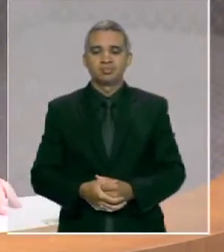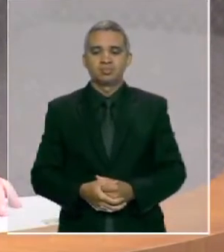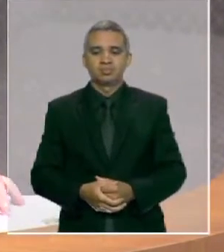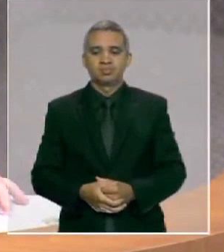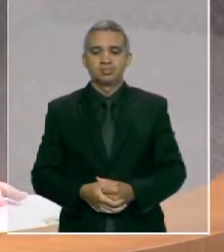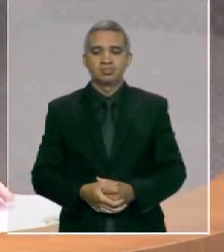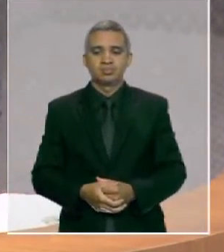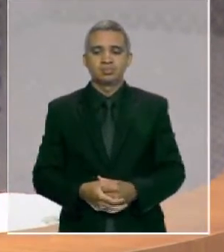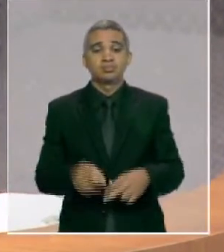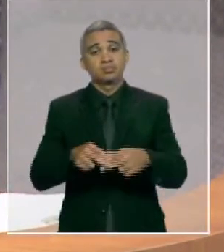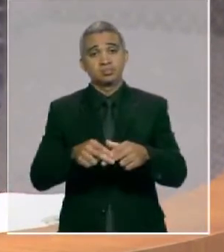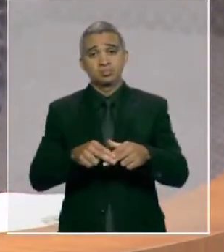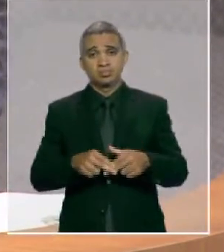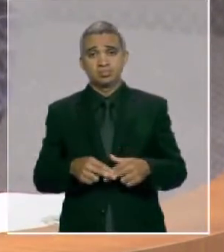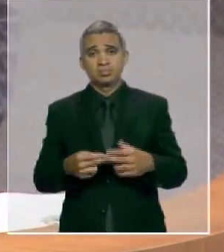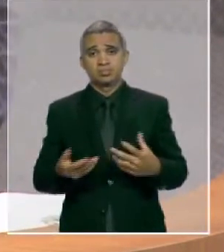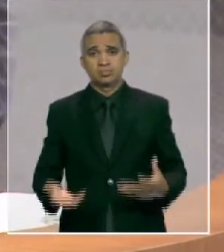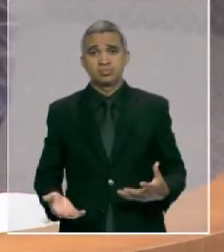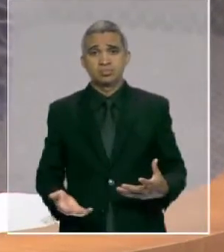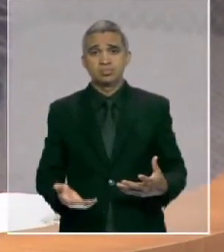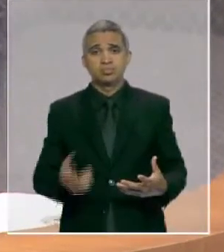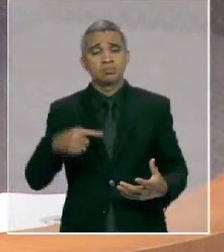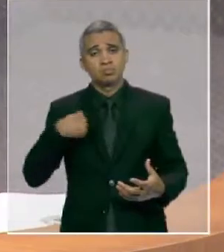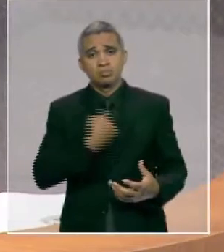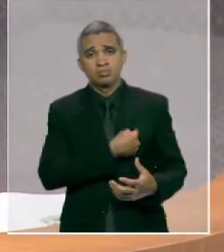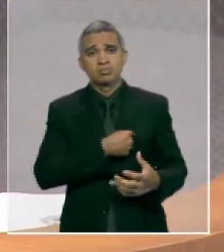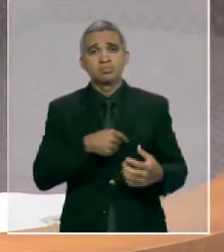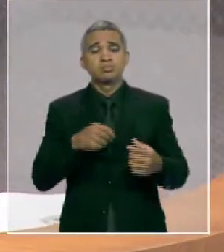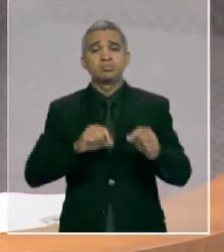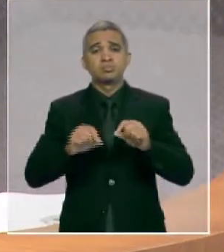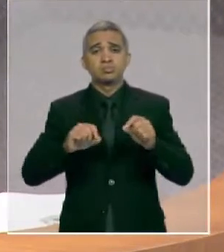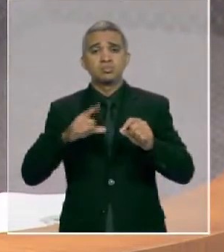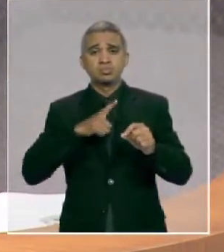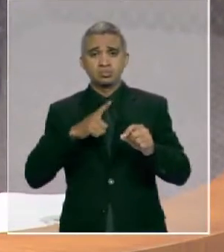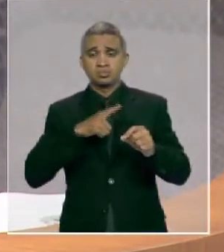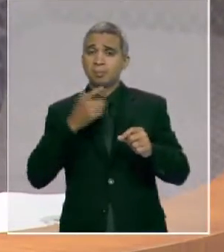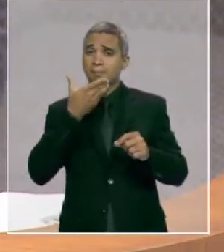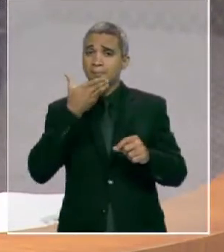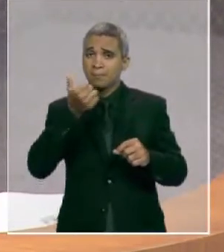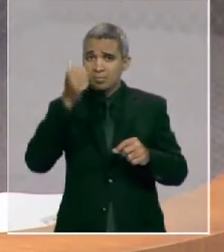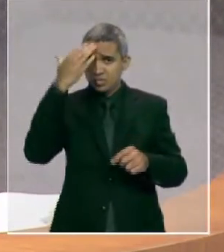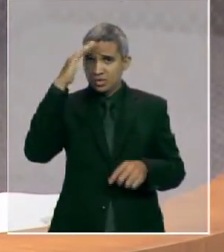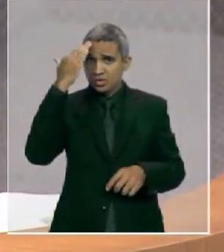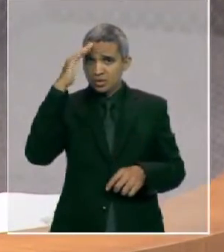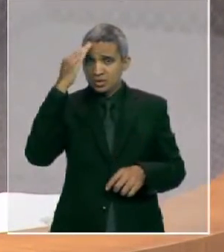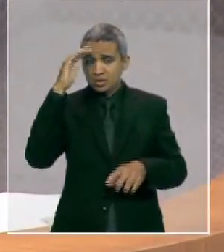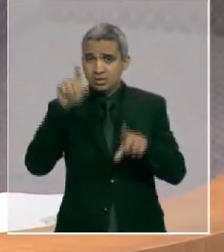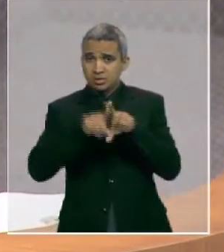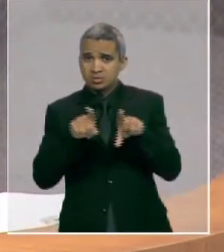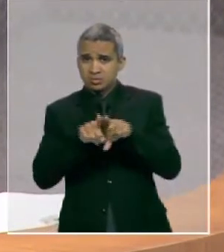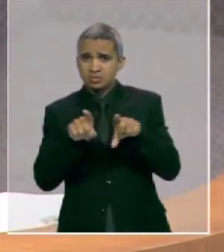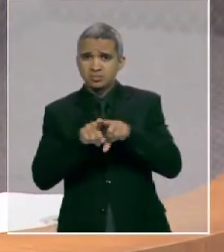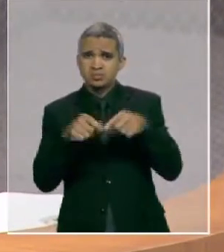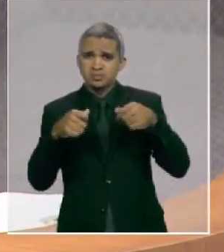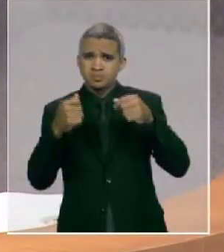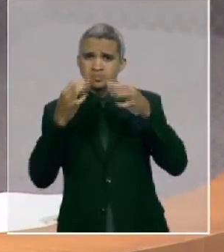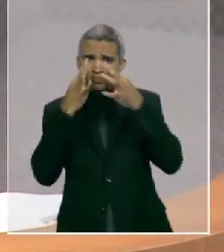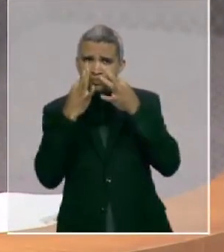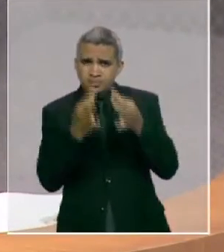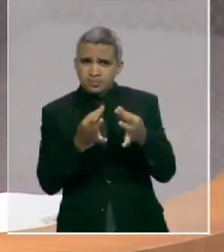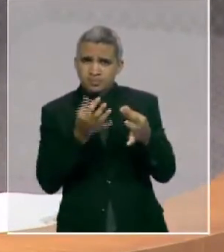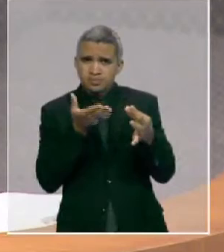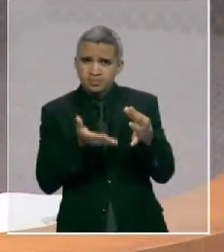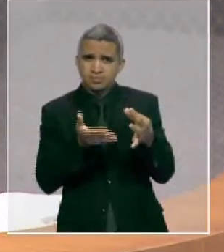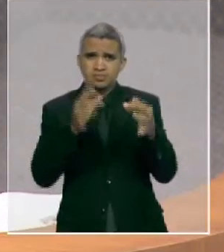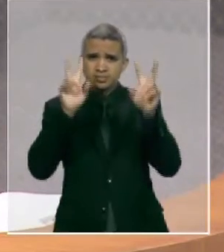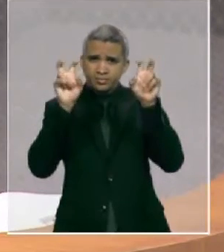E para um olhar, para que termos, para termos um olhar diferenciado para essa questão da